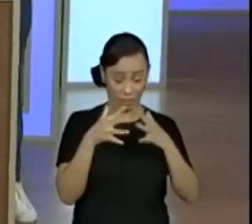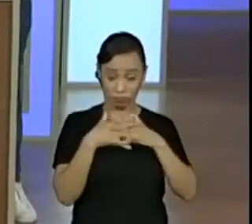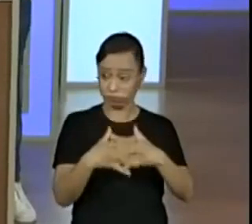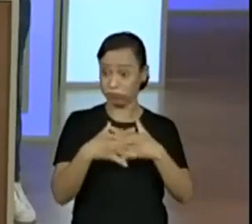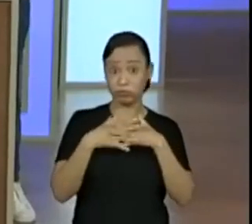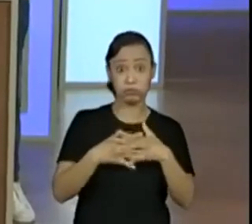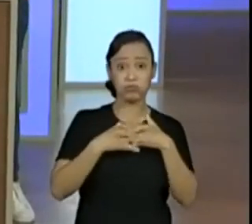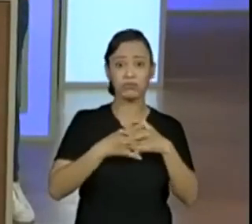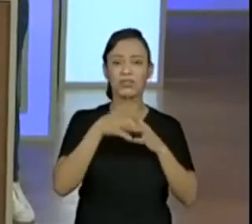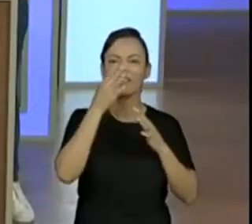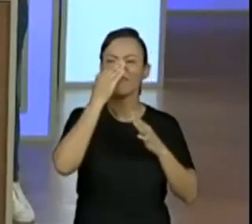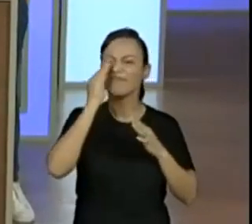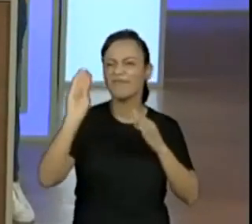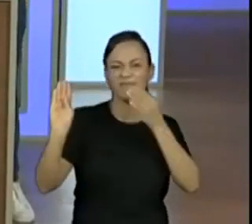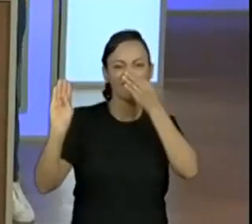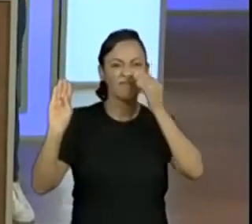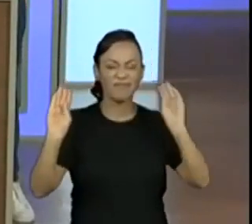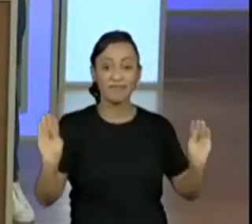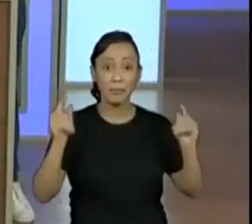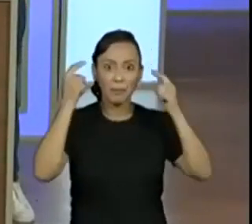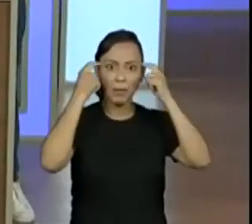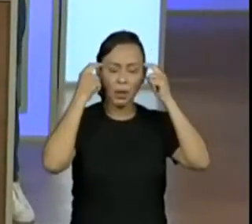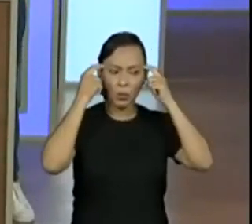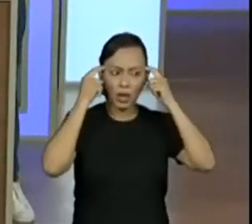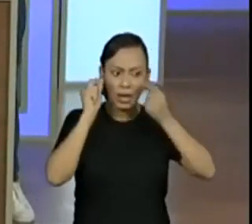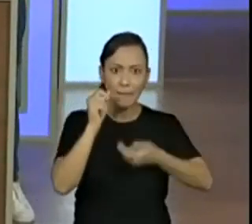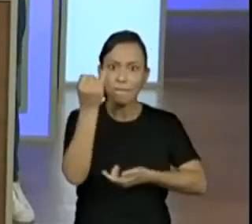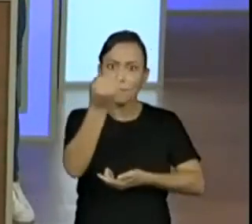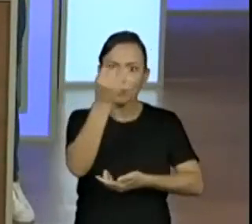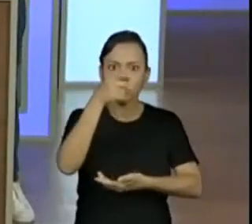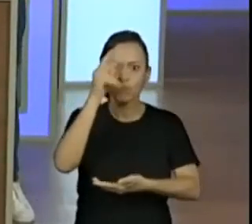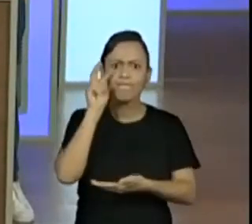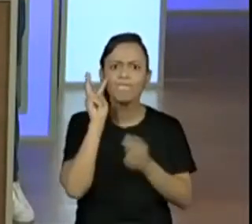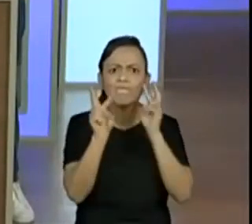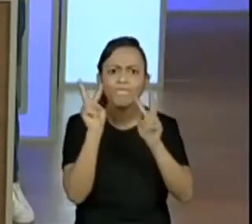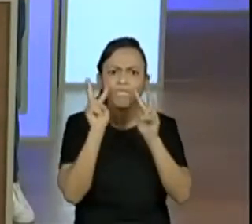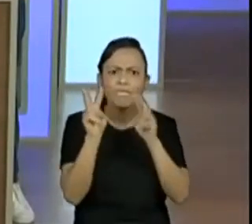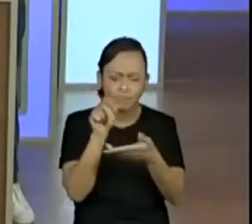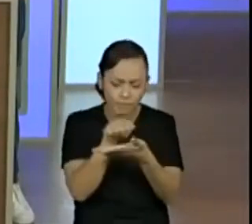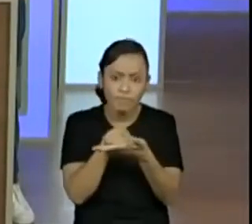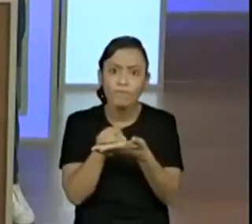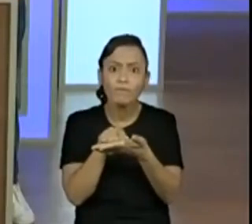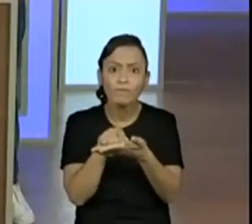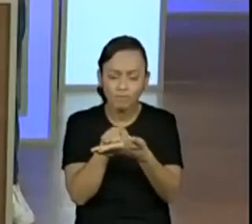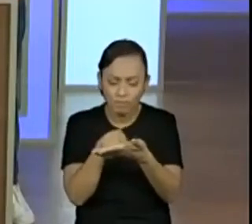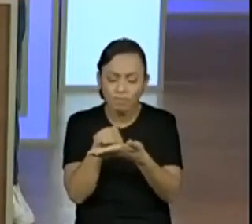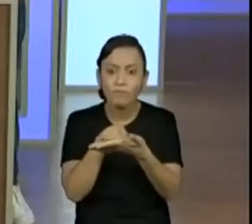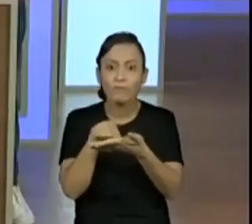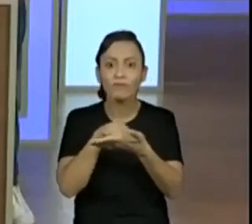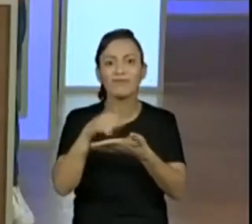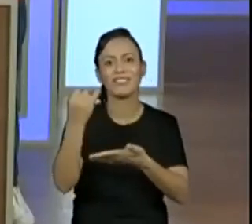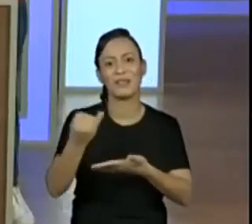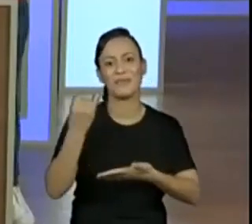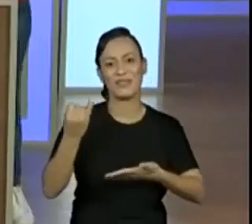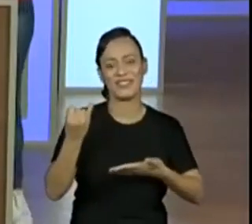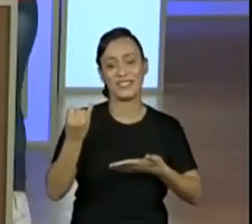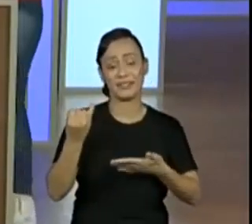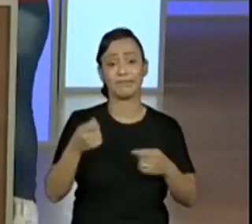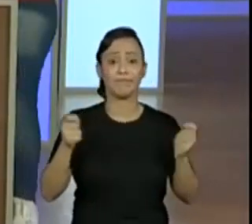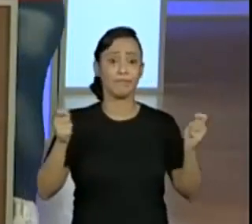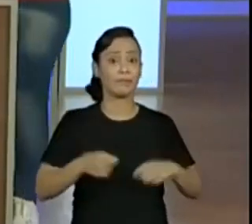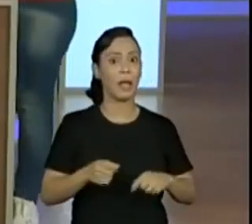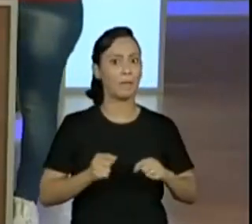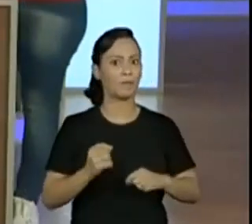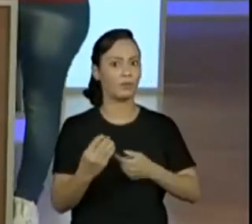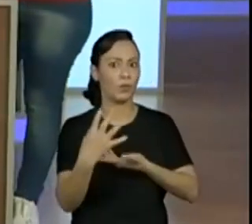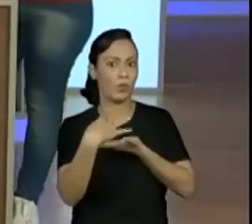gente fala difícil e prestem atenção quando a gente está aqui explicando mesmo para vocês, que o que importa é vocês irem usando tudo que a gente está usando